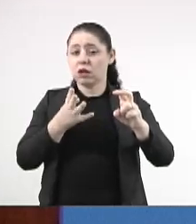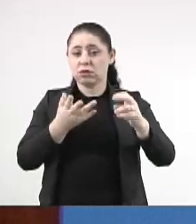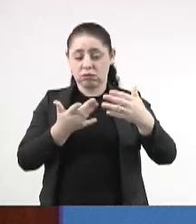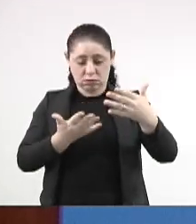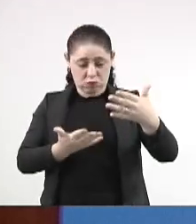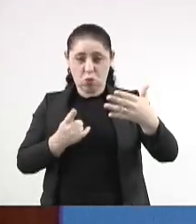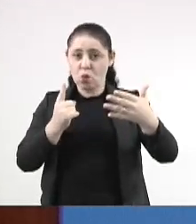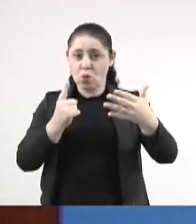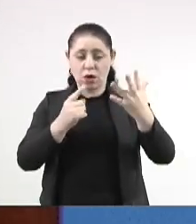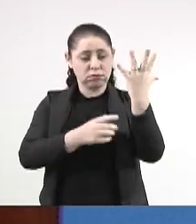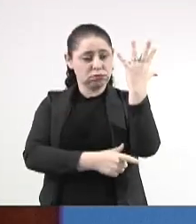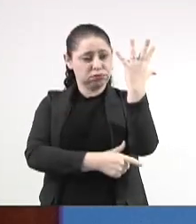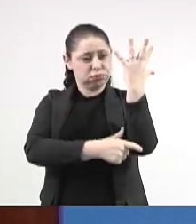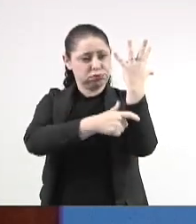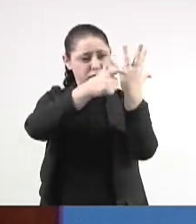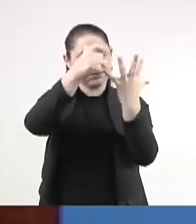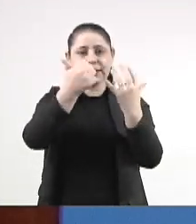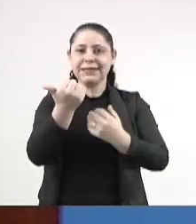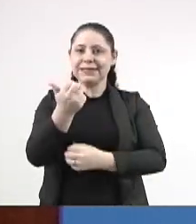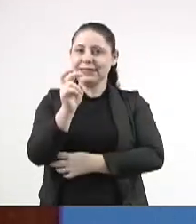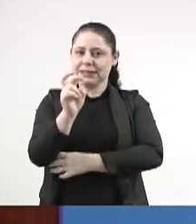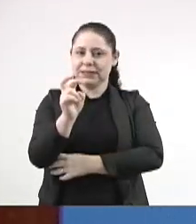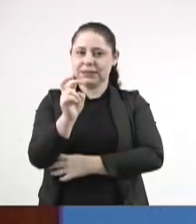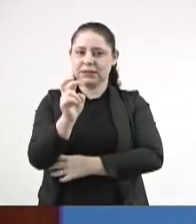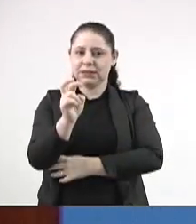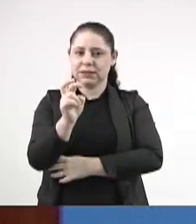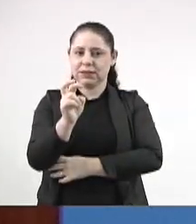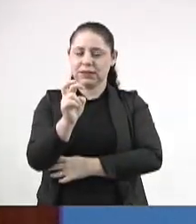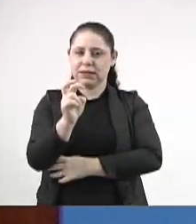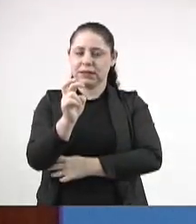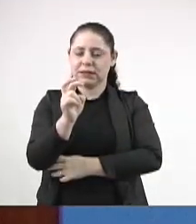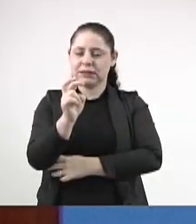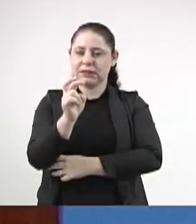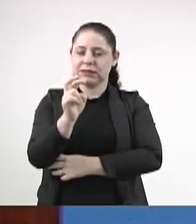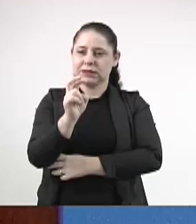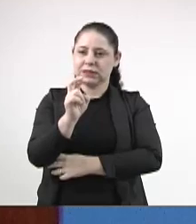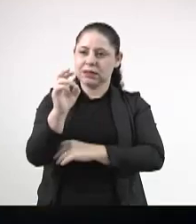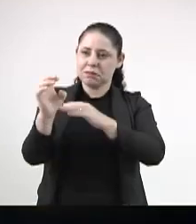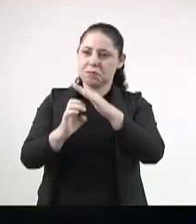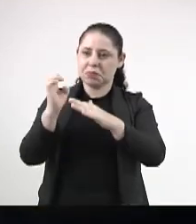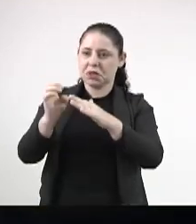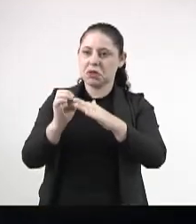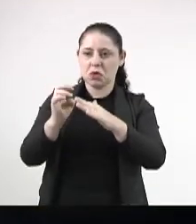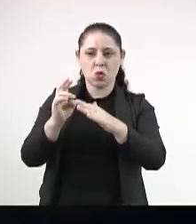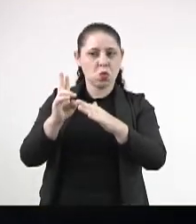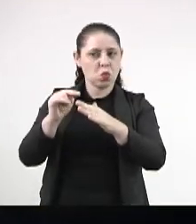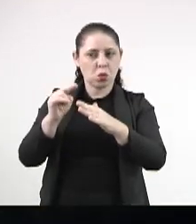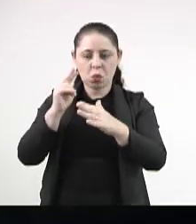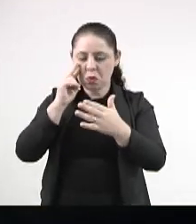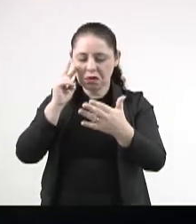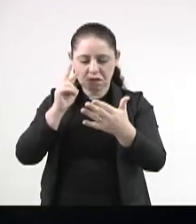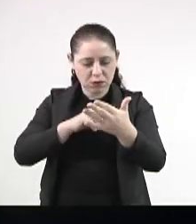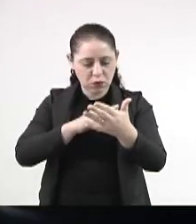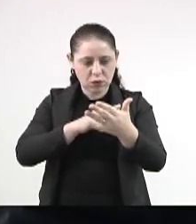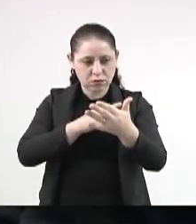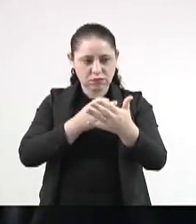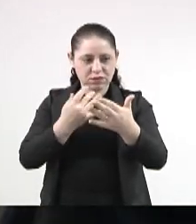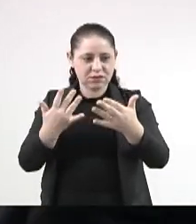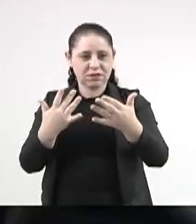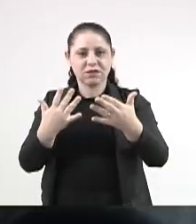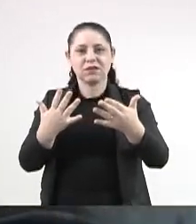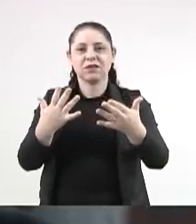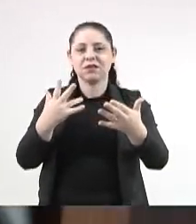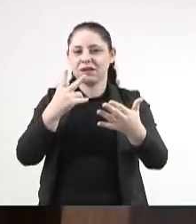que estava em um poste, 15 operadoras diferentes, algumas que eu nunca ouvi falar na minha vida.